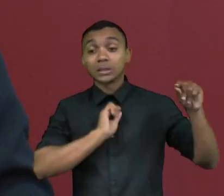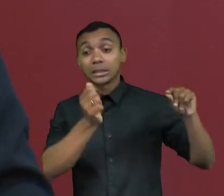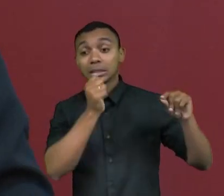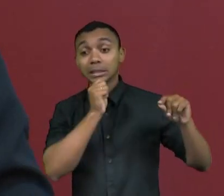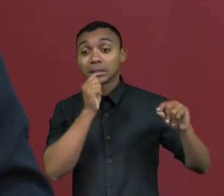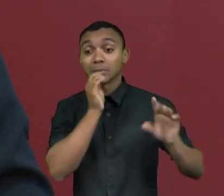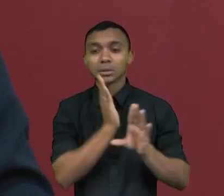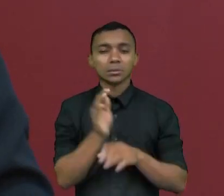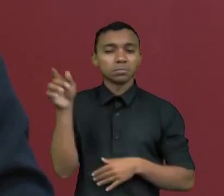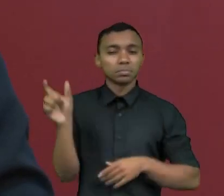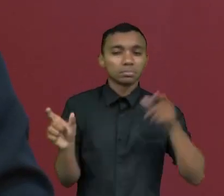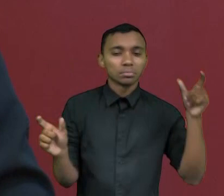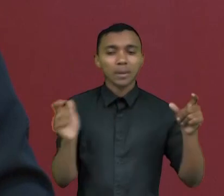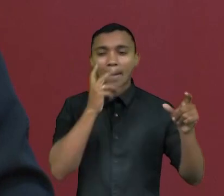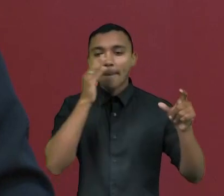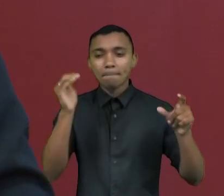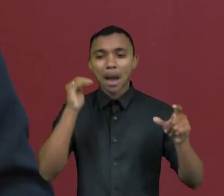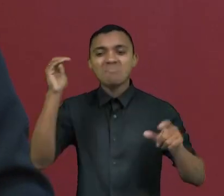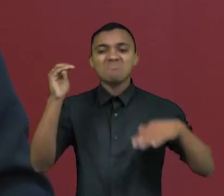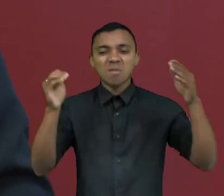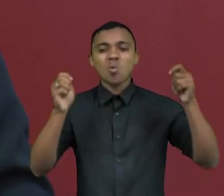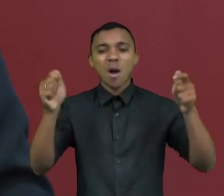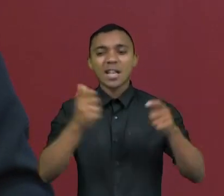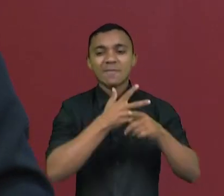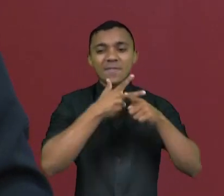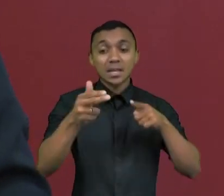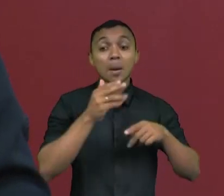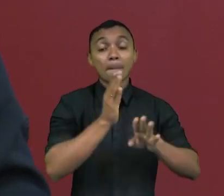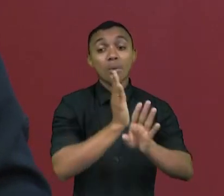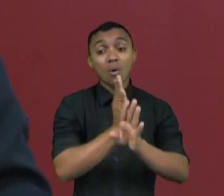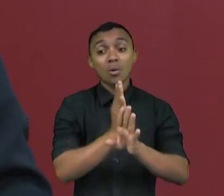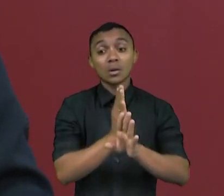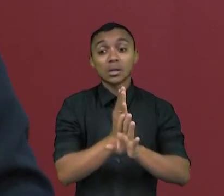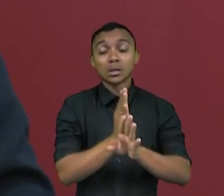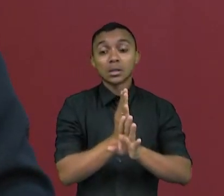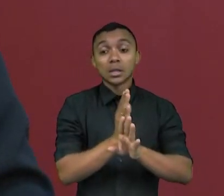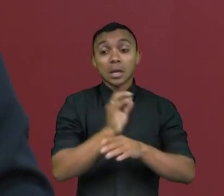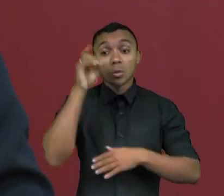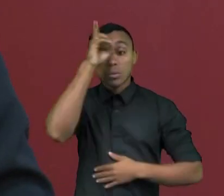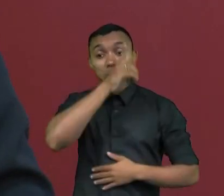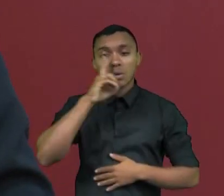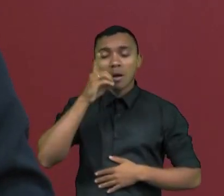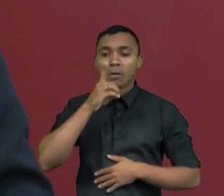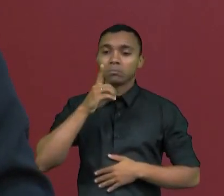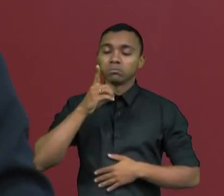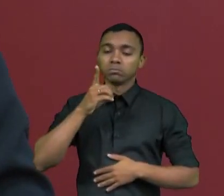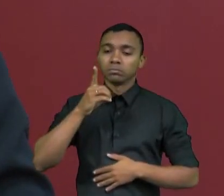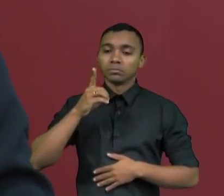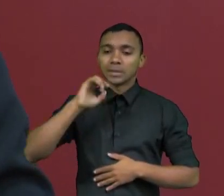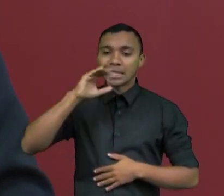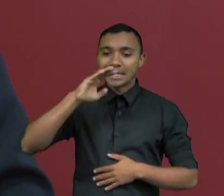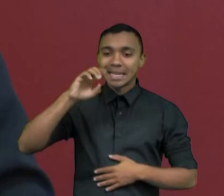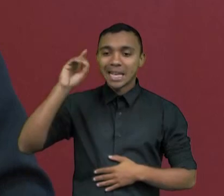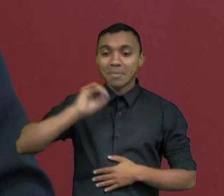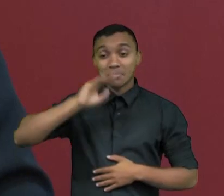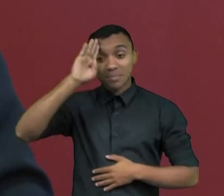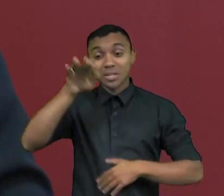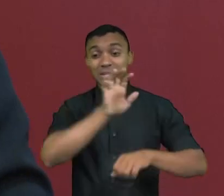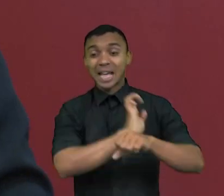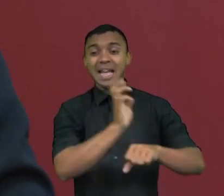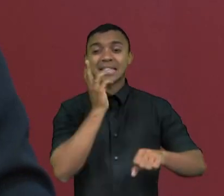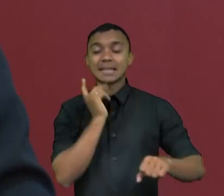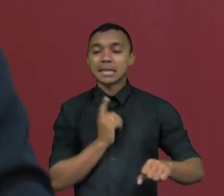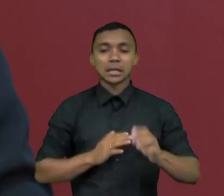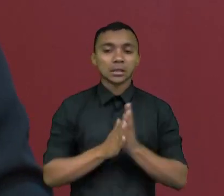posição mais favorável. Porque, para muitos, acordar domingo, principalmente no estado como o estado do Ceará, pegar uma fila